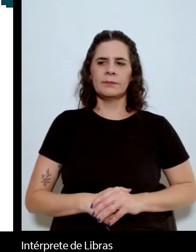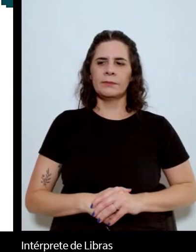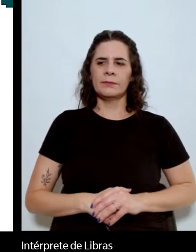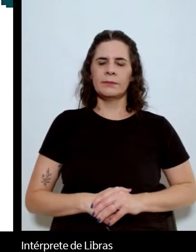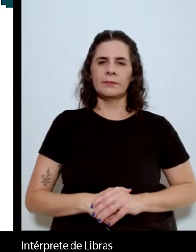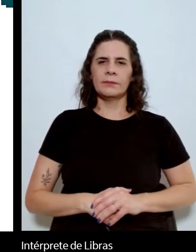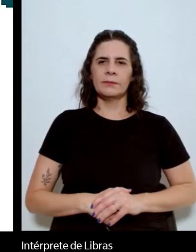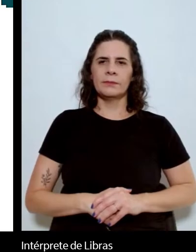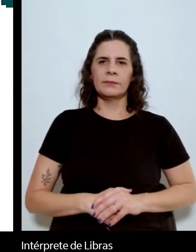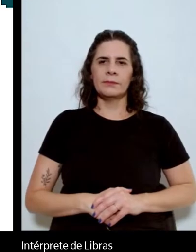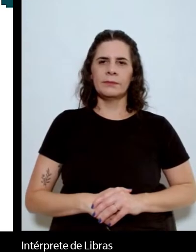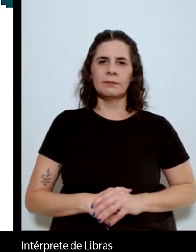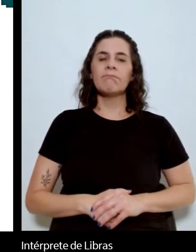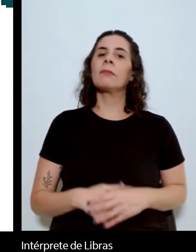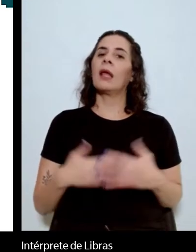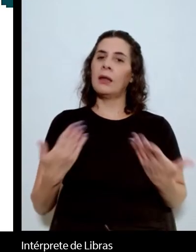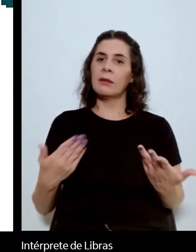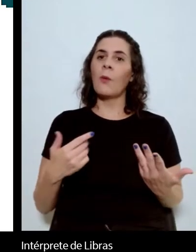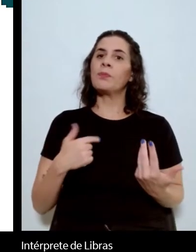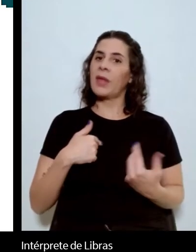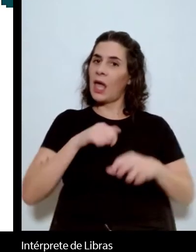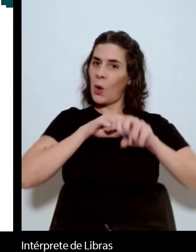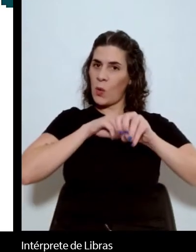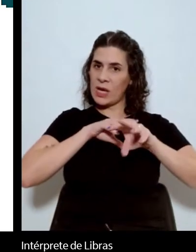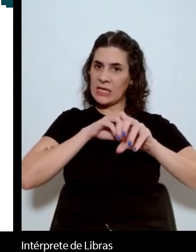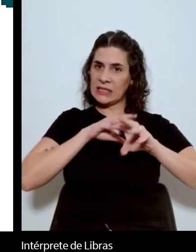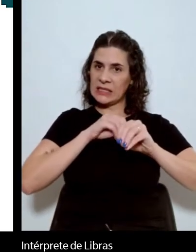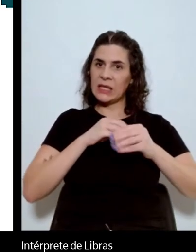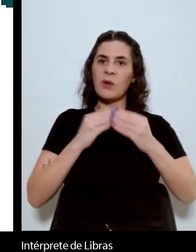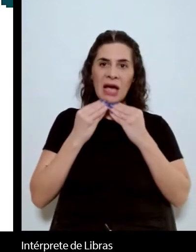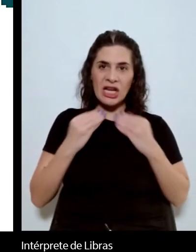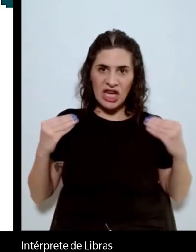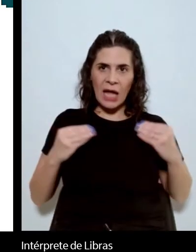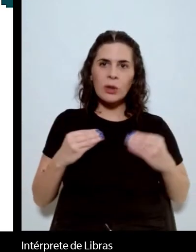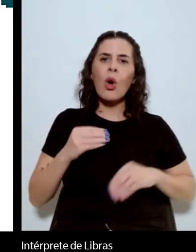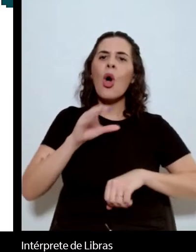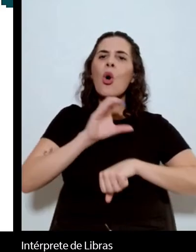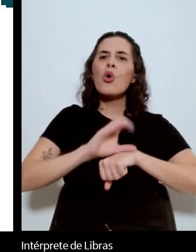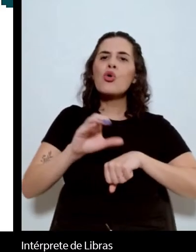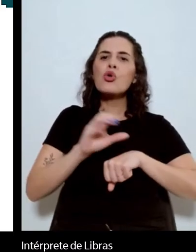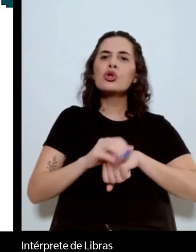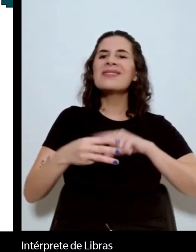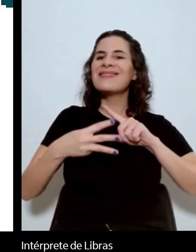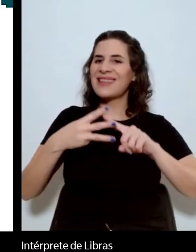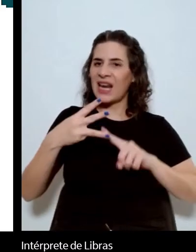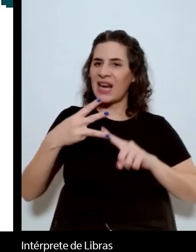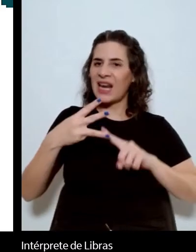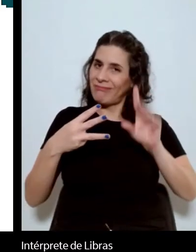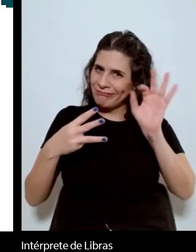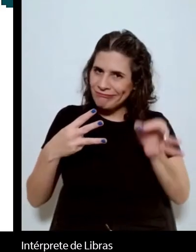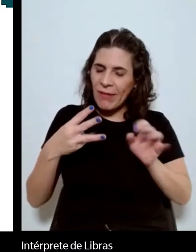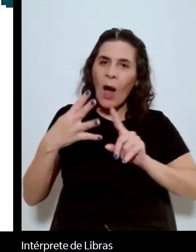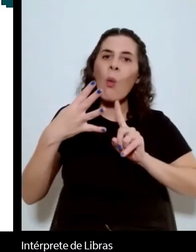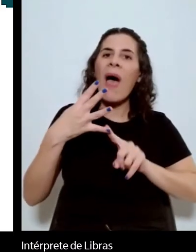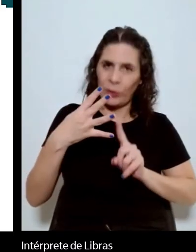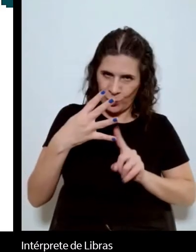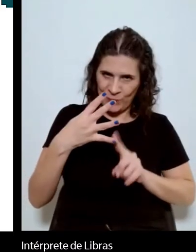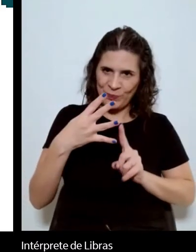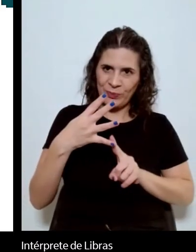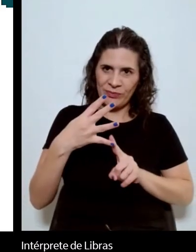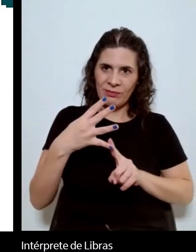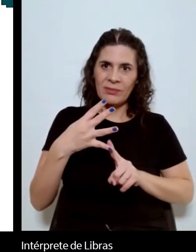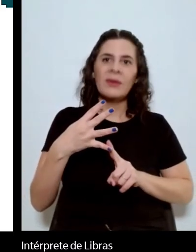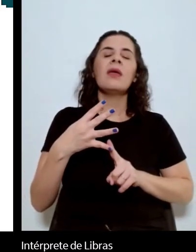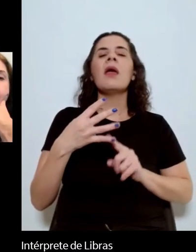Então, eu ensino Machado de Assis em três cursos, na verdade, em quatro cursos agora. No primeiro ano, eu